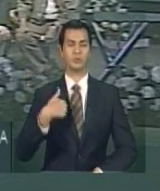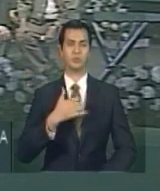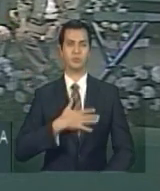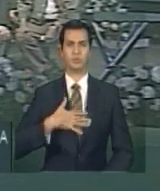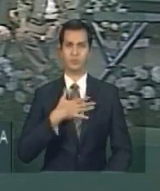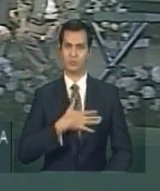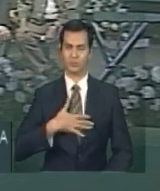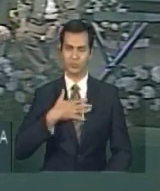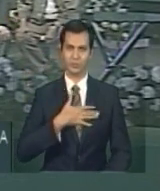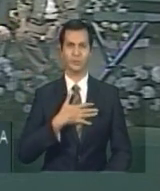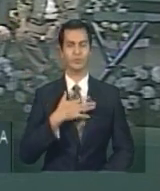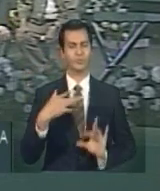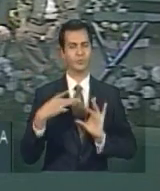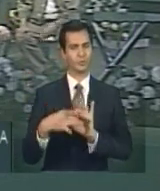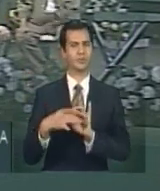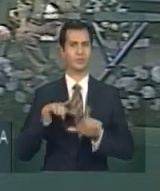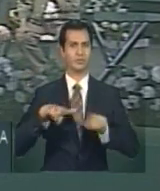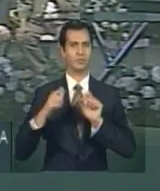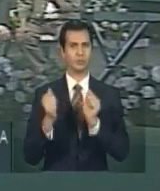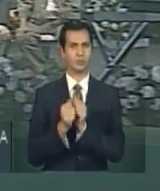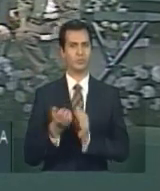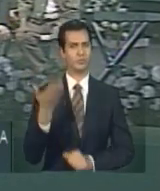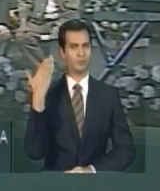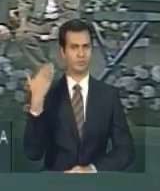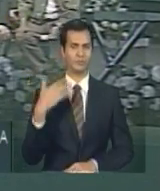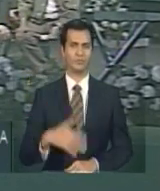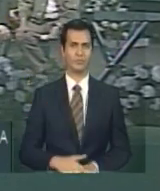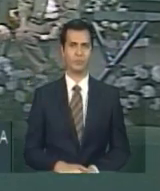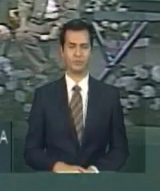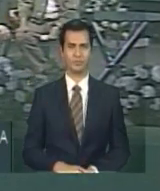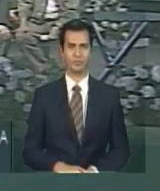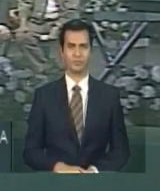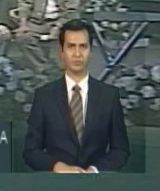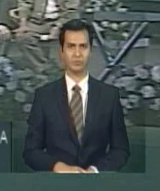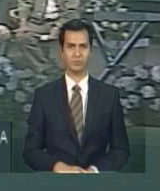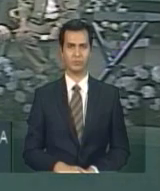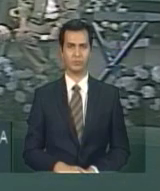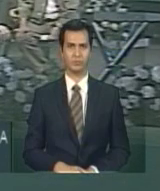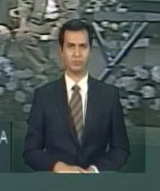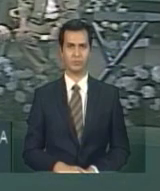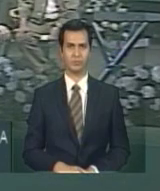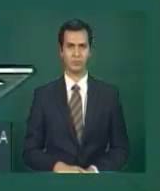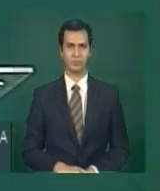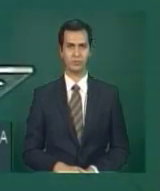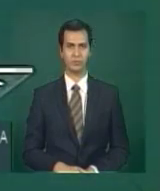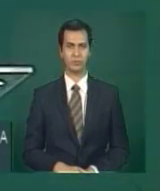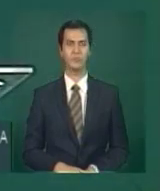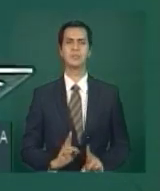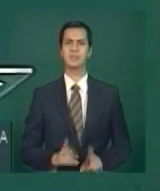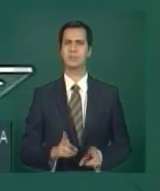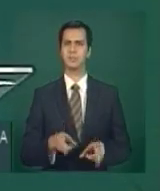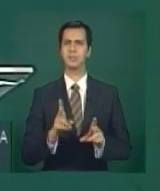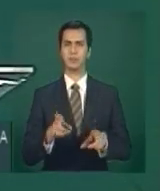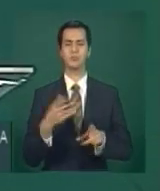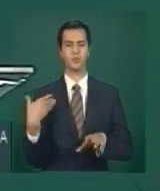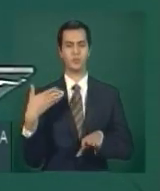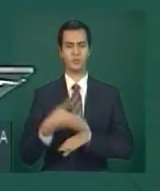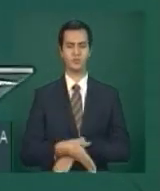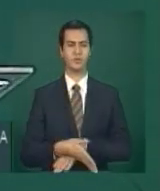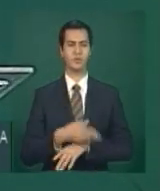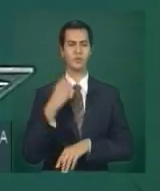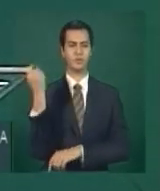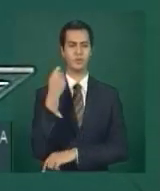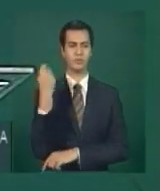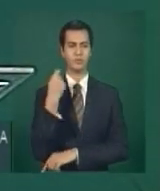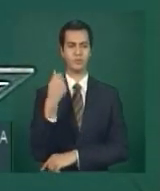integrar o seu governo. e eu sempre que venho ao Rio Grande do Sul, fico muito feliz de